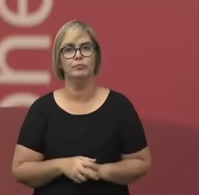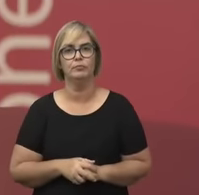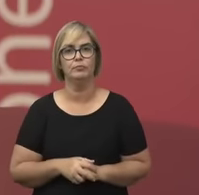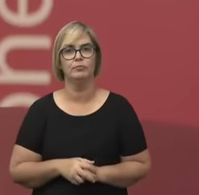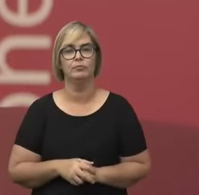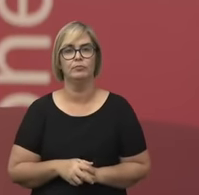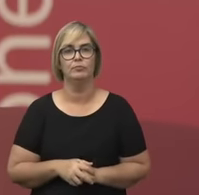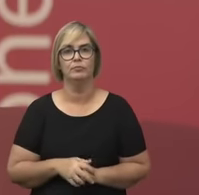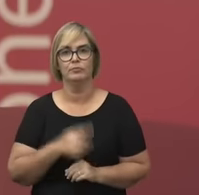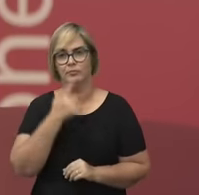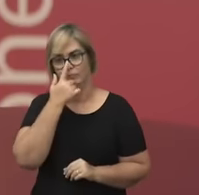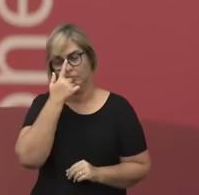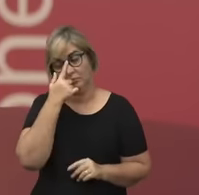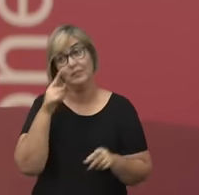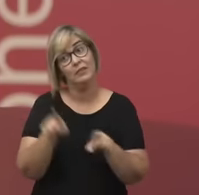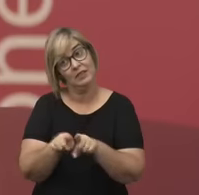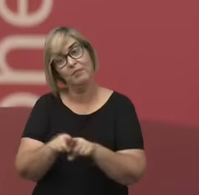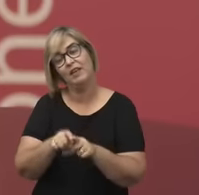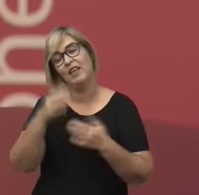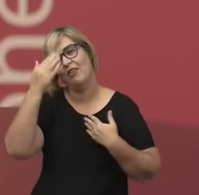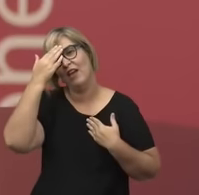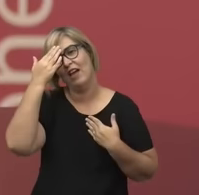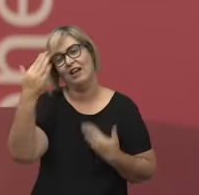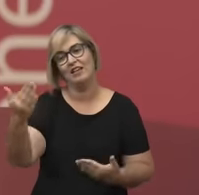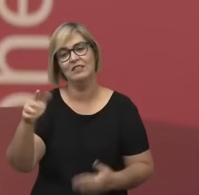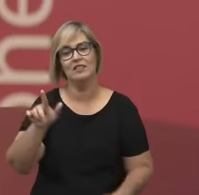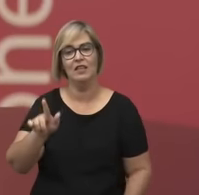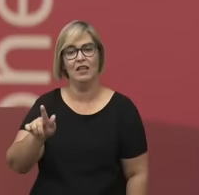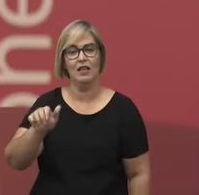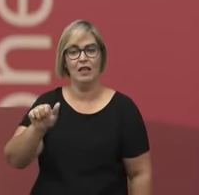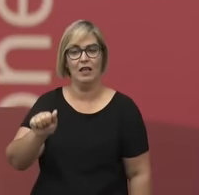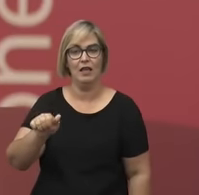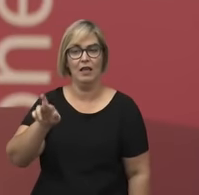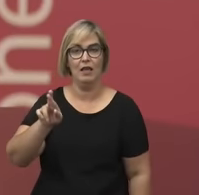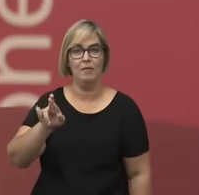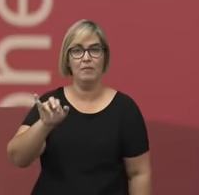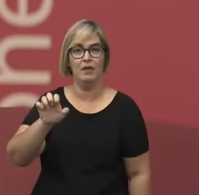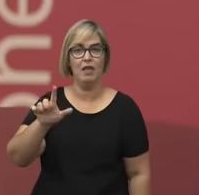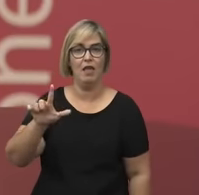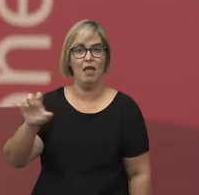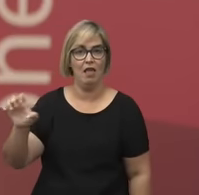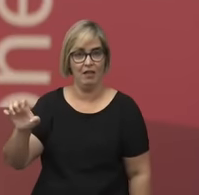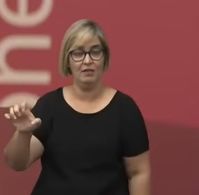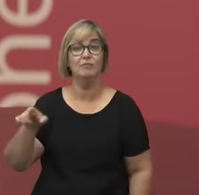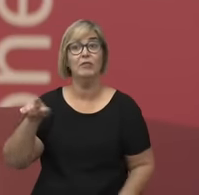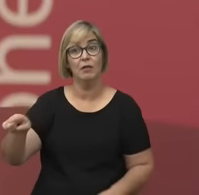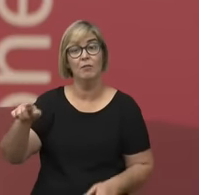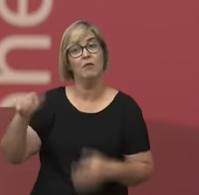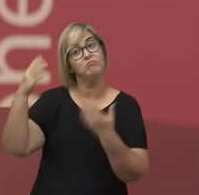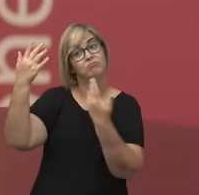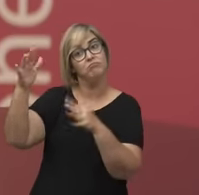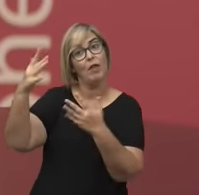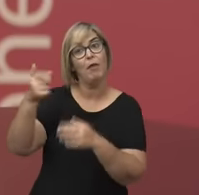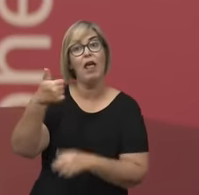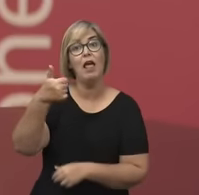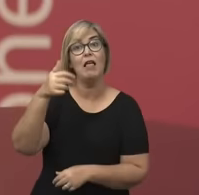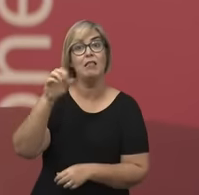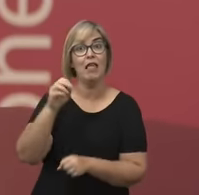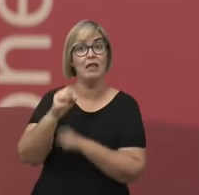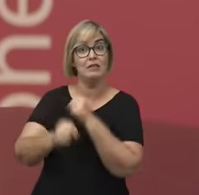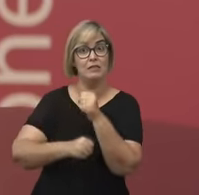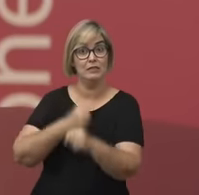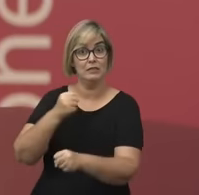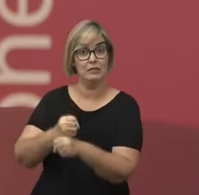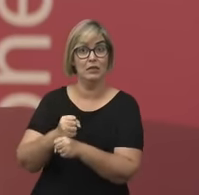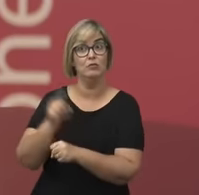Também queria agradecer ao Gabriele Corneli, parabenizar também pelos 10 anos da Cátedra Unesco Arcai na Universidade